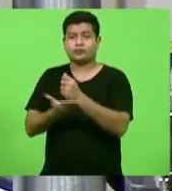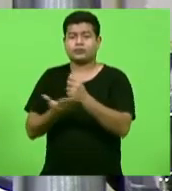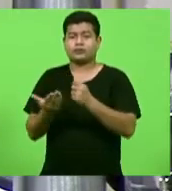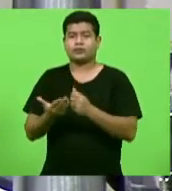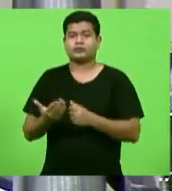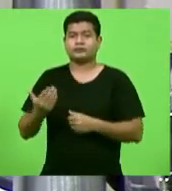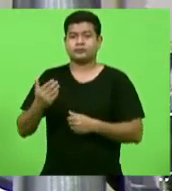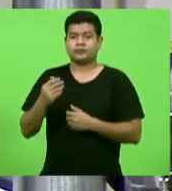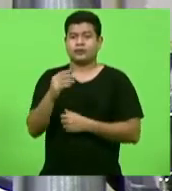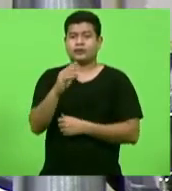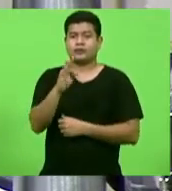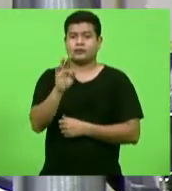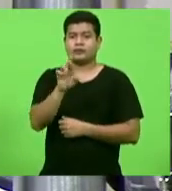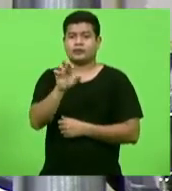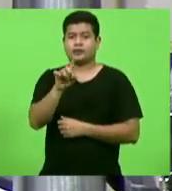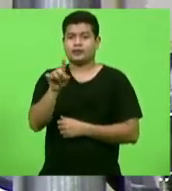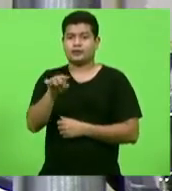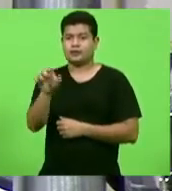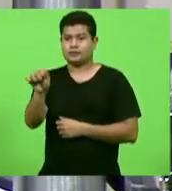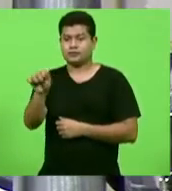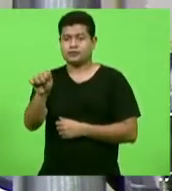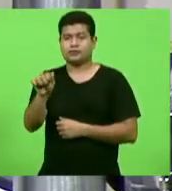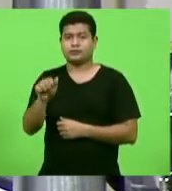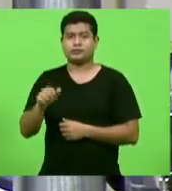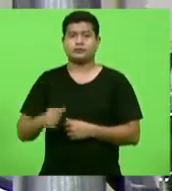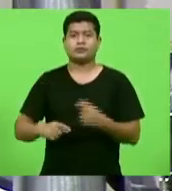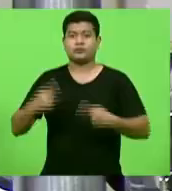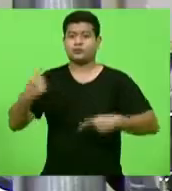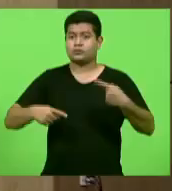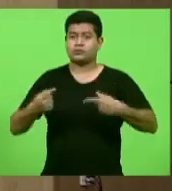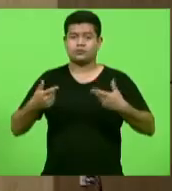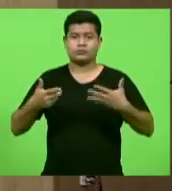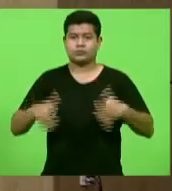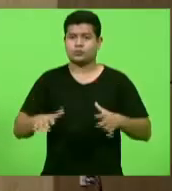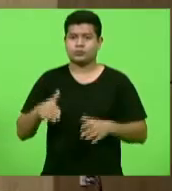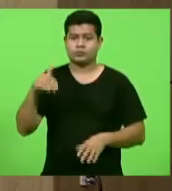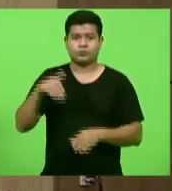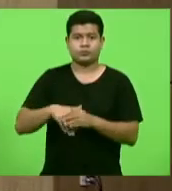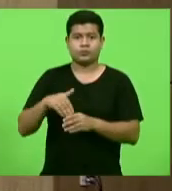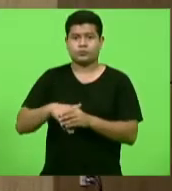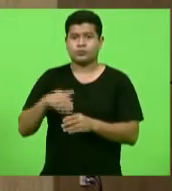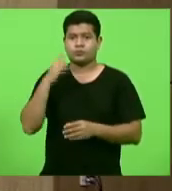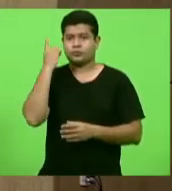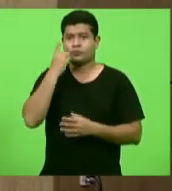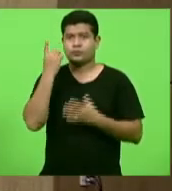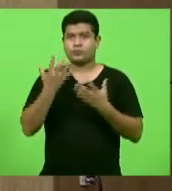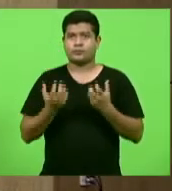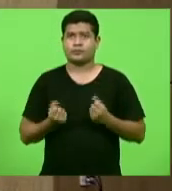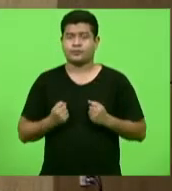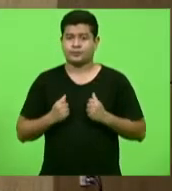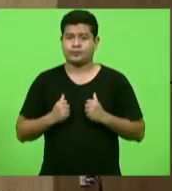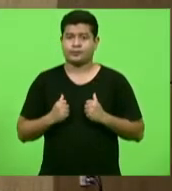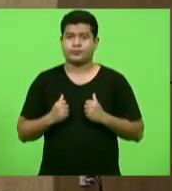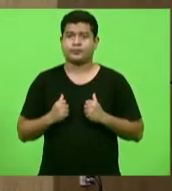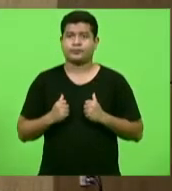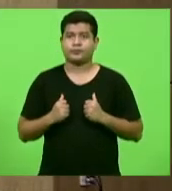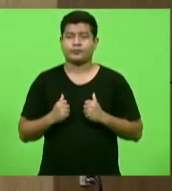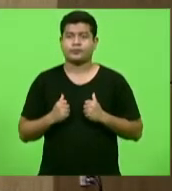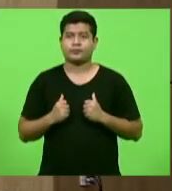Brito. Em discussão? Não havendo quem queira discutir, em votação?